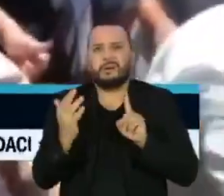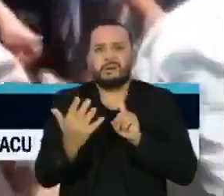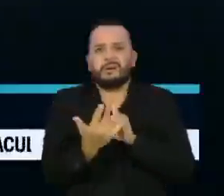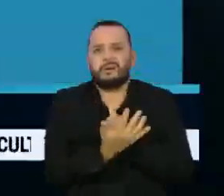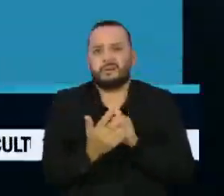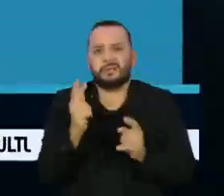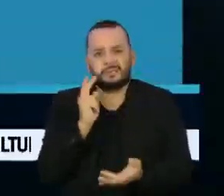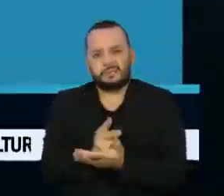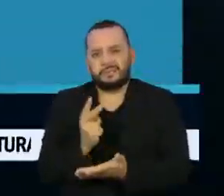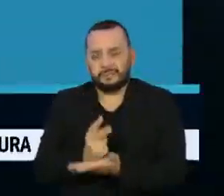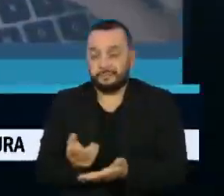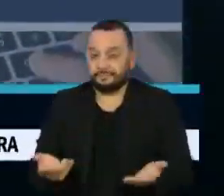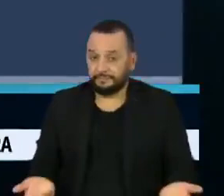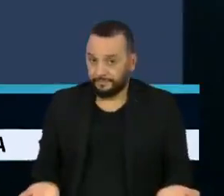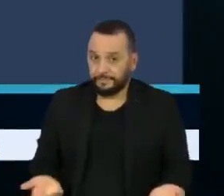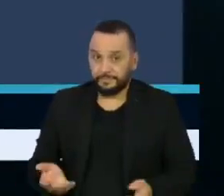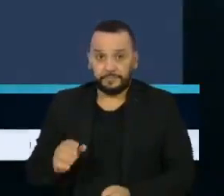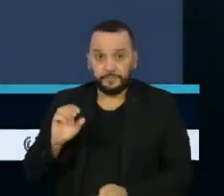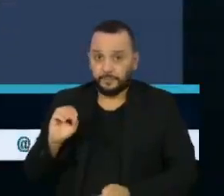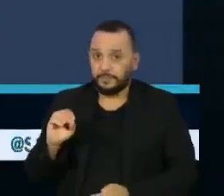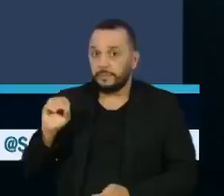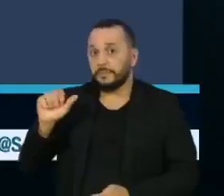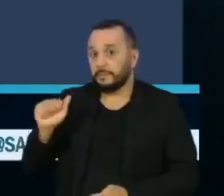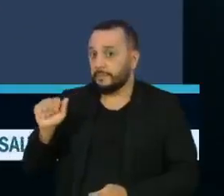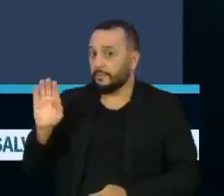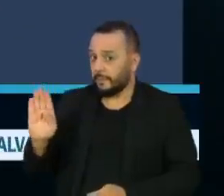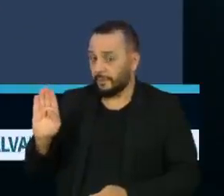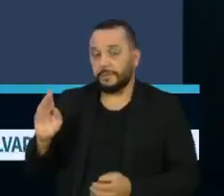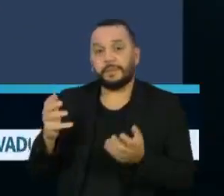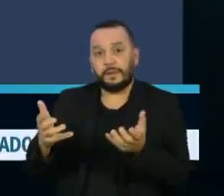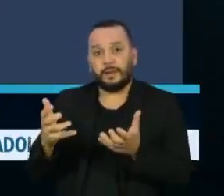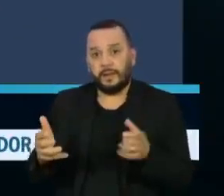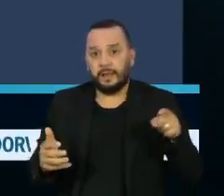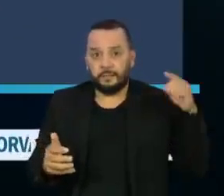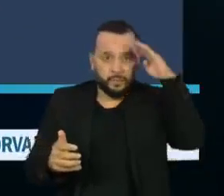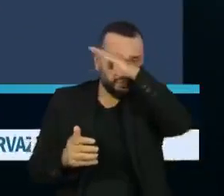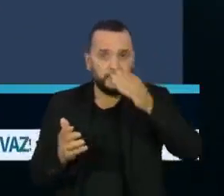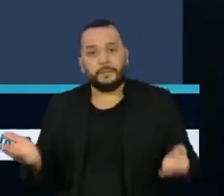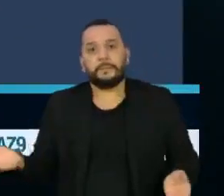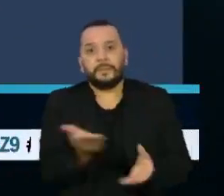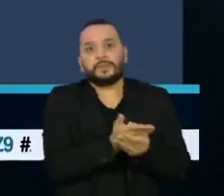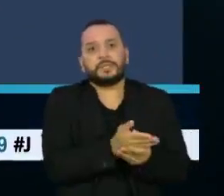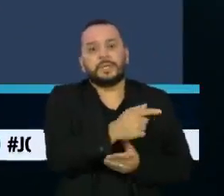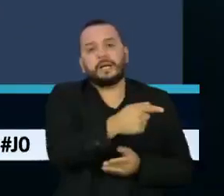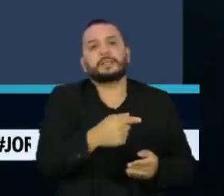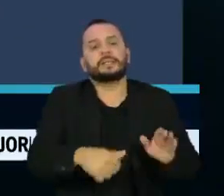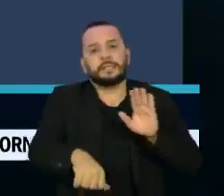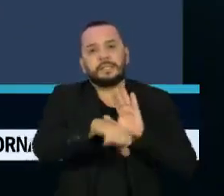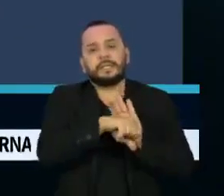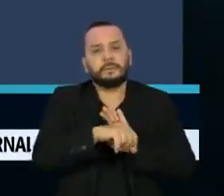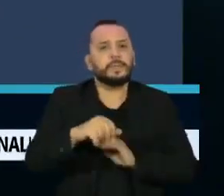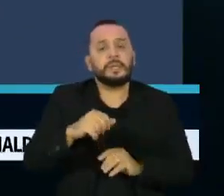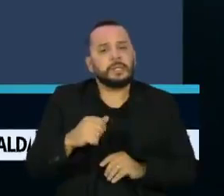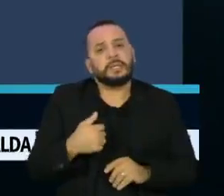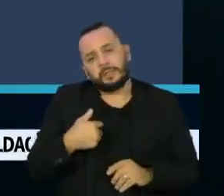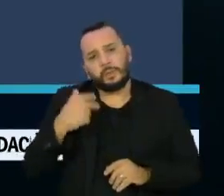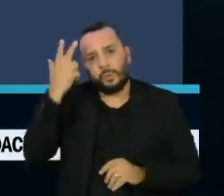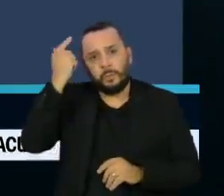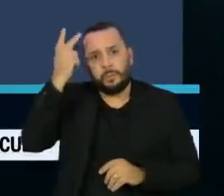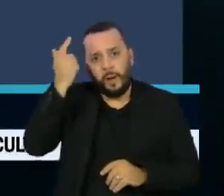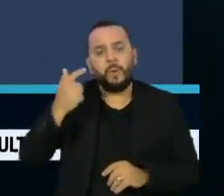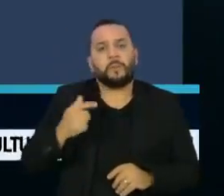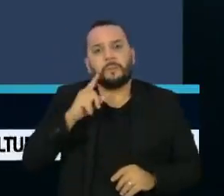redor. Já a OAB quer que o presidente seja processado por crimes comuns de perigo para a vida ou a